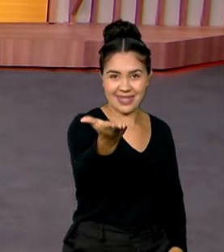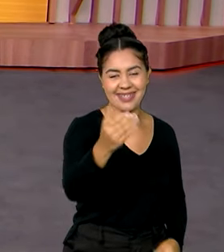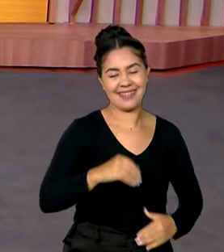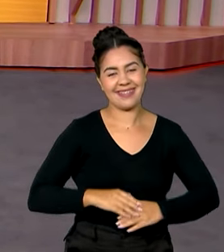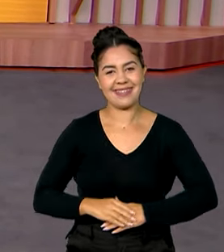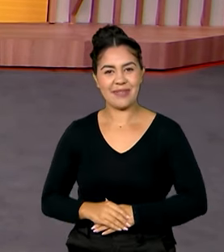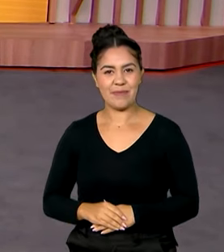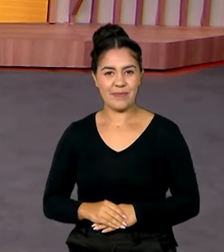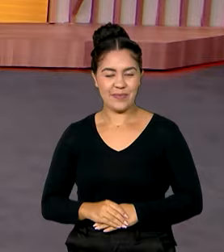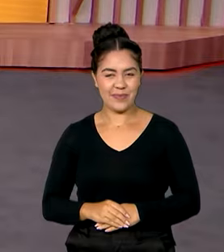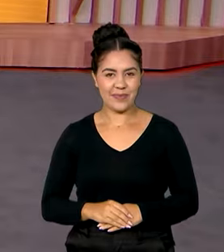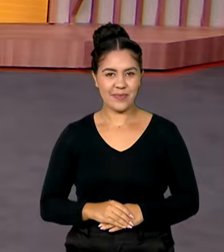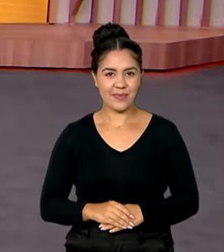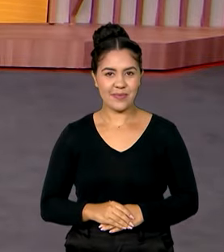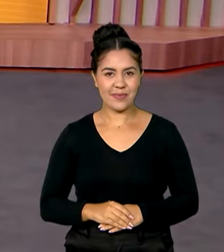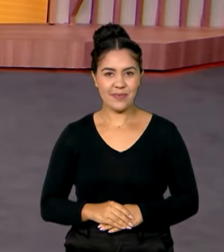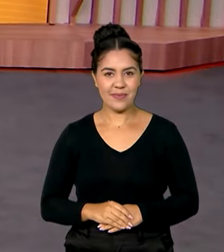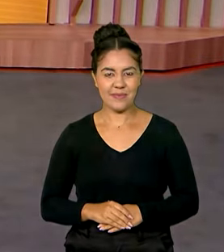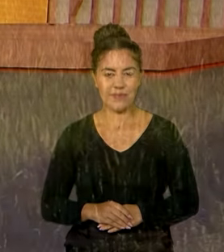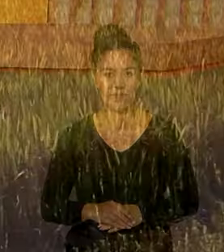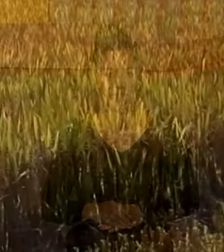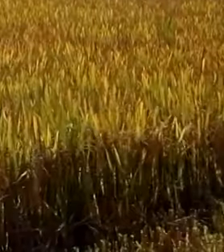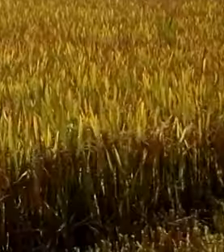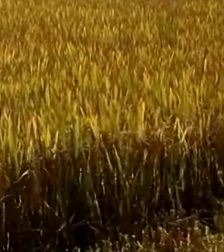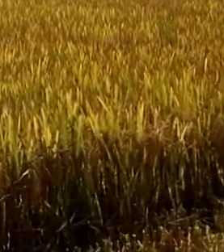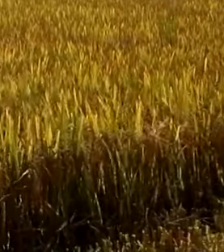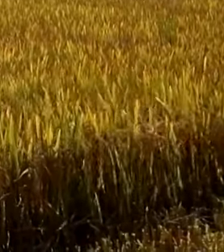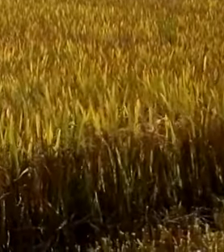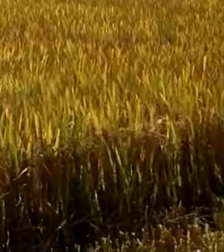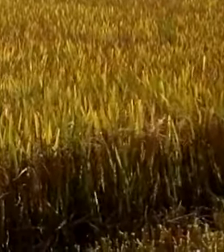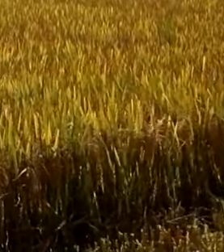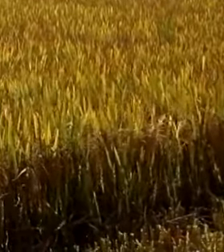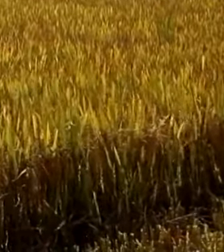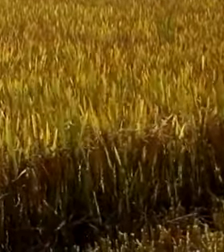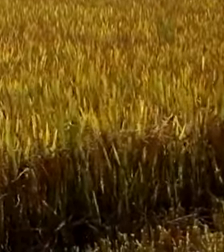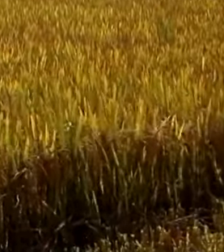até já. Tchau. Tchau. Tchau. Tchau.